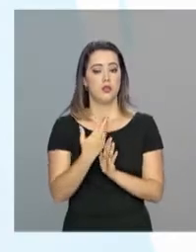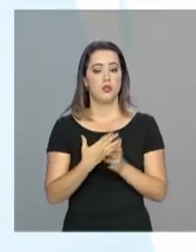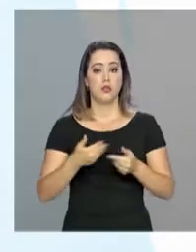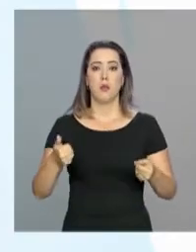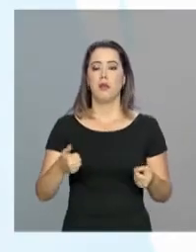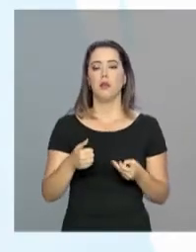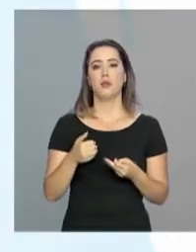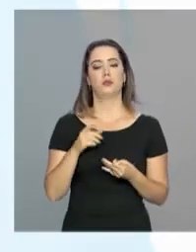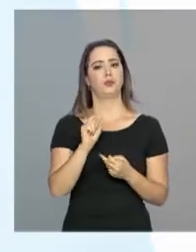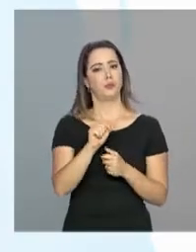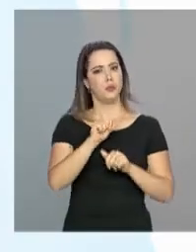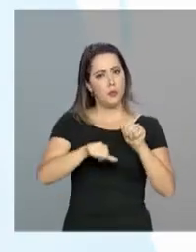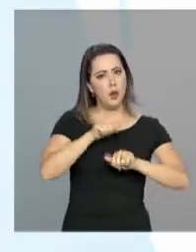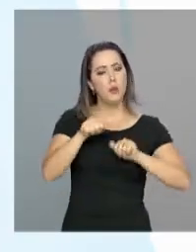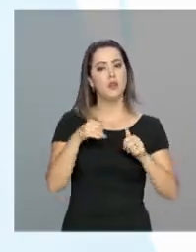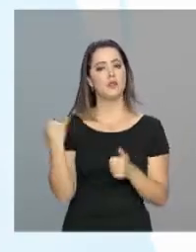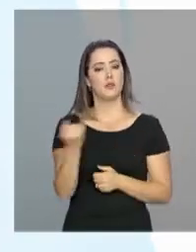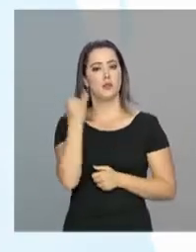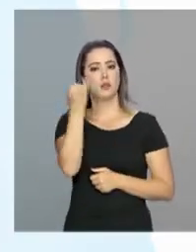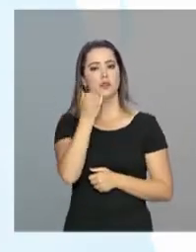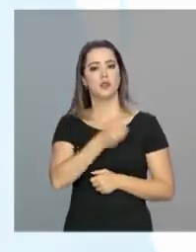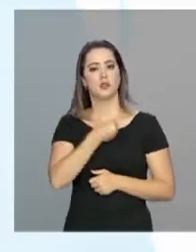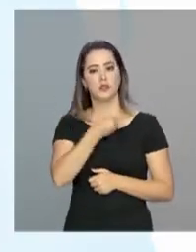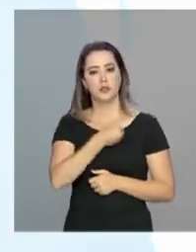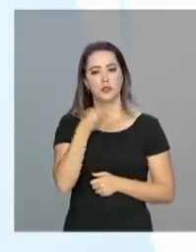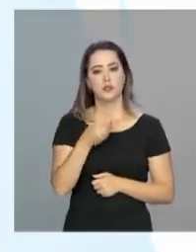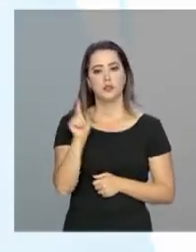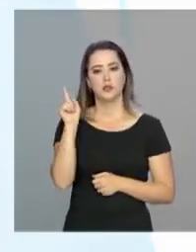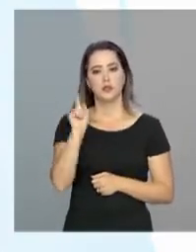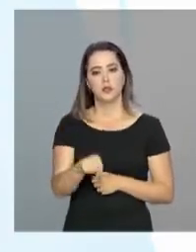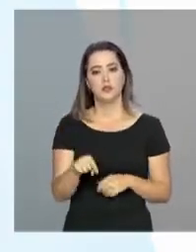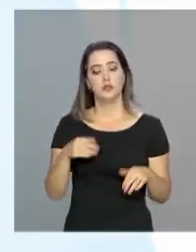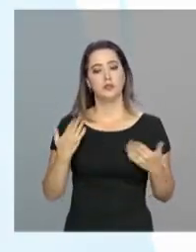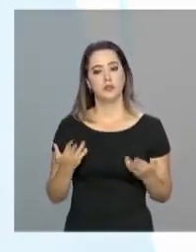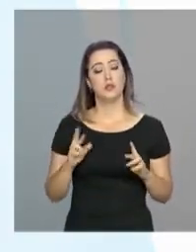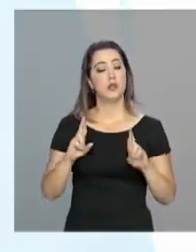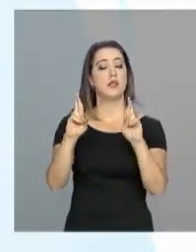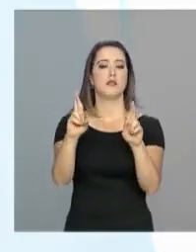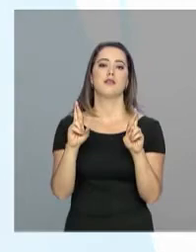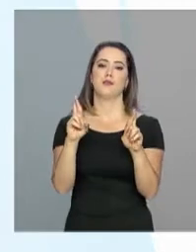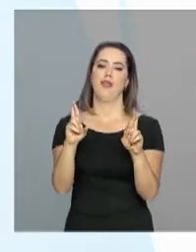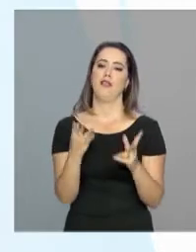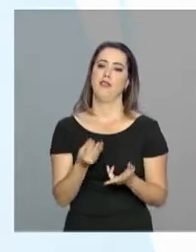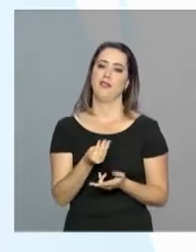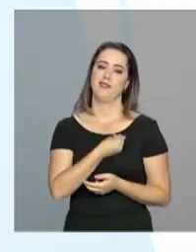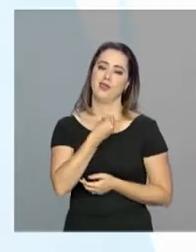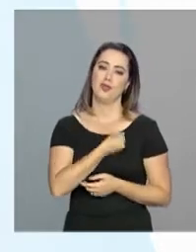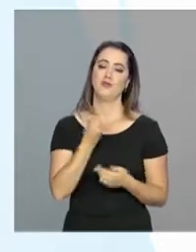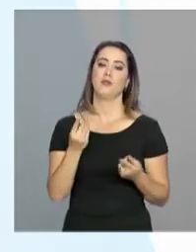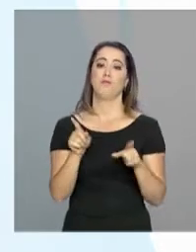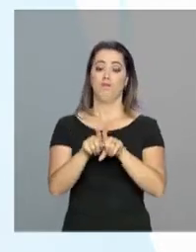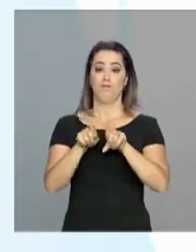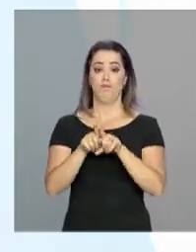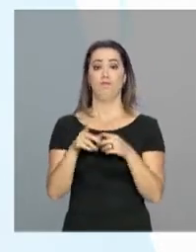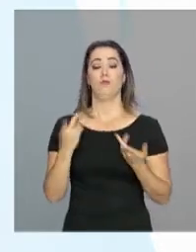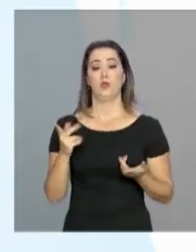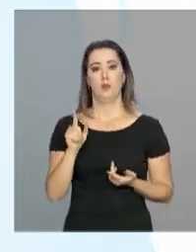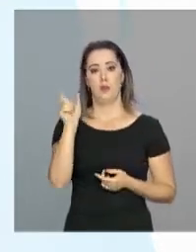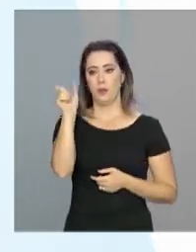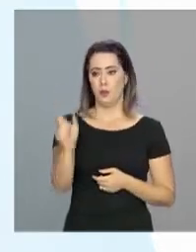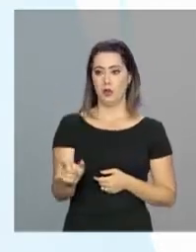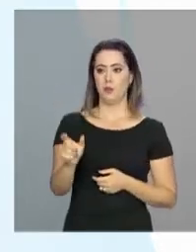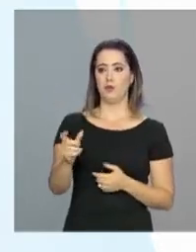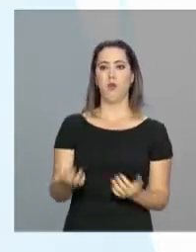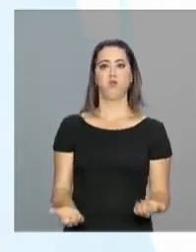Uma mudança total de qualidade de vida e, assim, expectativa de vida, na verdade. Porque uma pessoa que